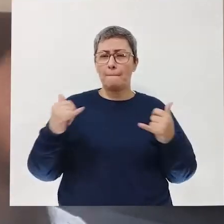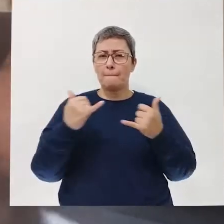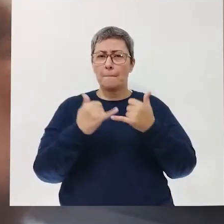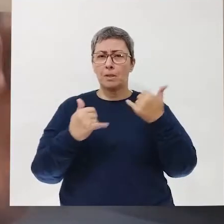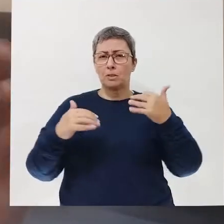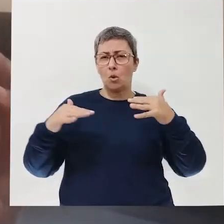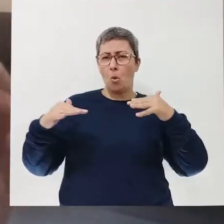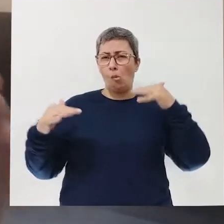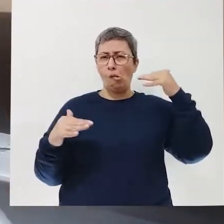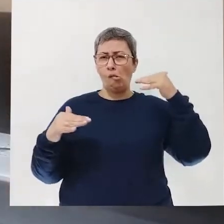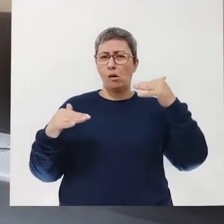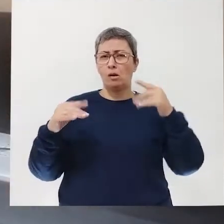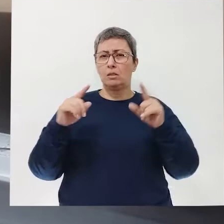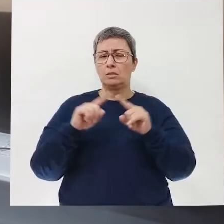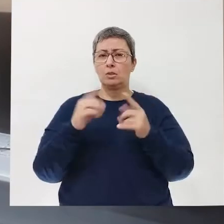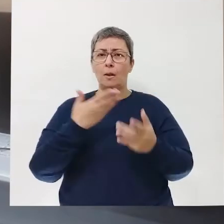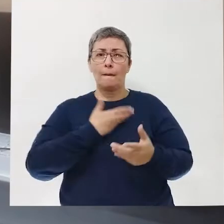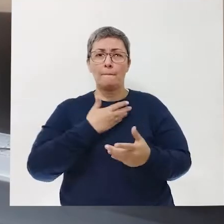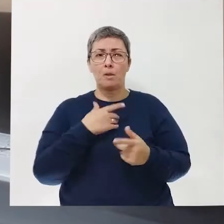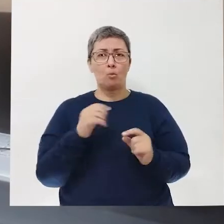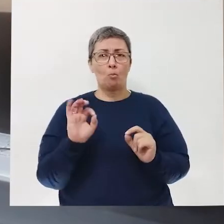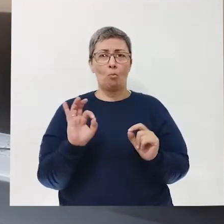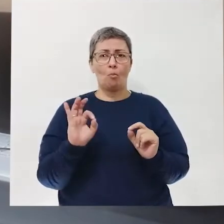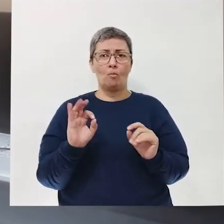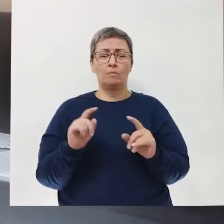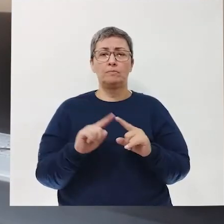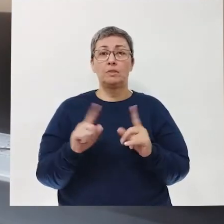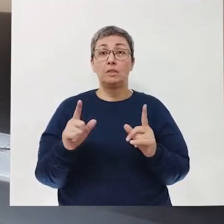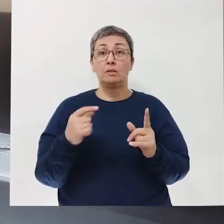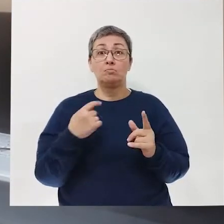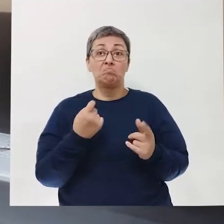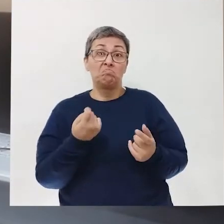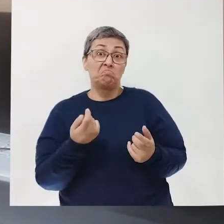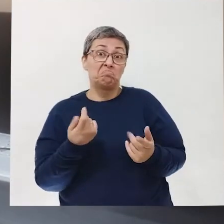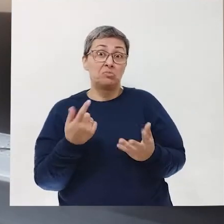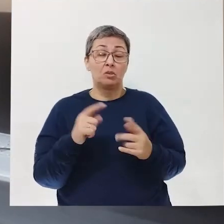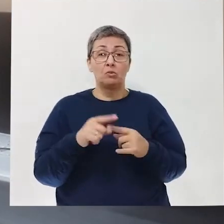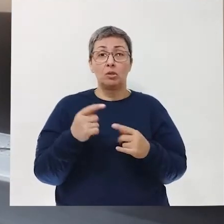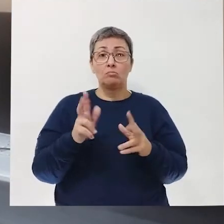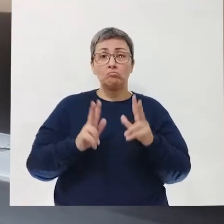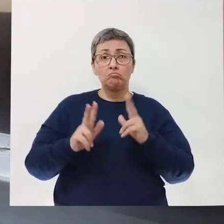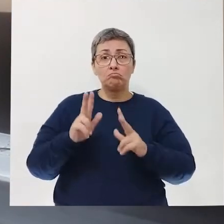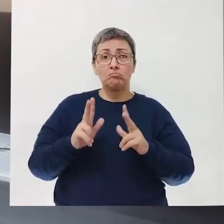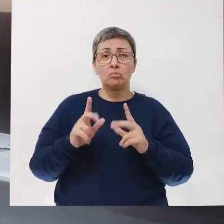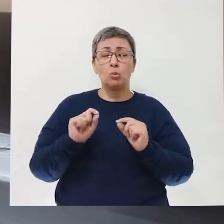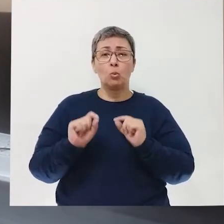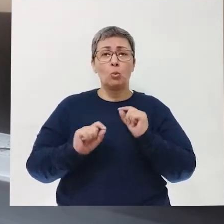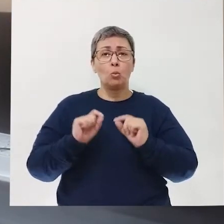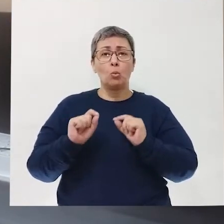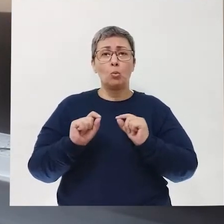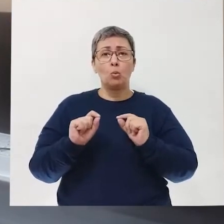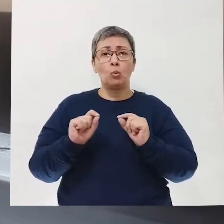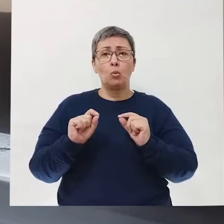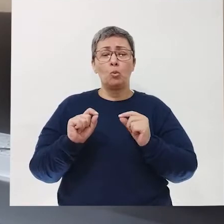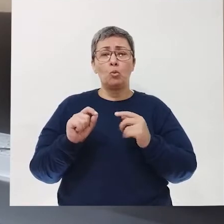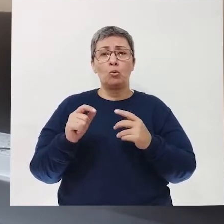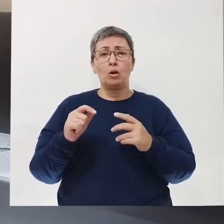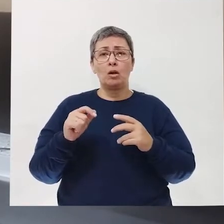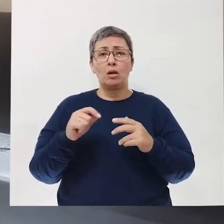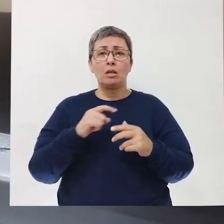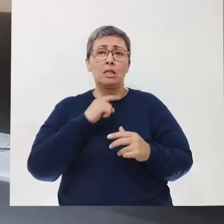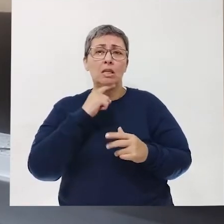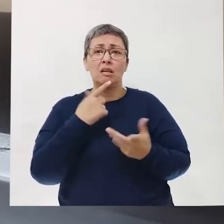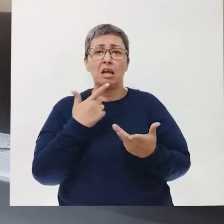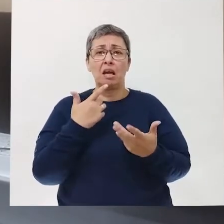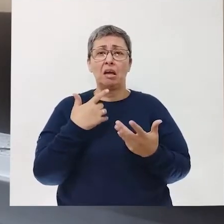torto, E os amigos não. Talvez ele estivesse querendo nos dizer que ninguém